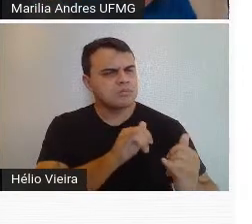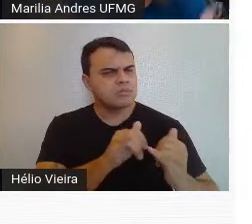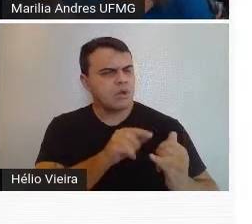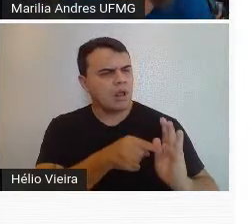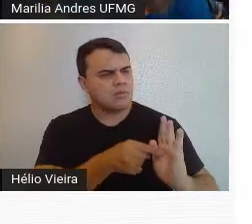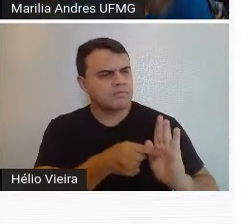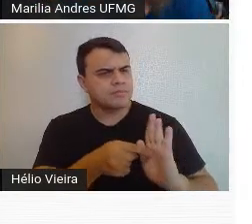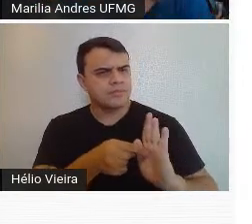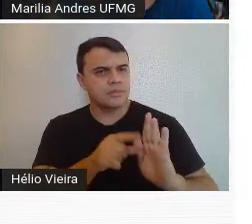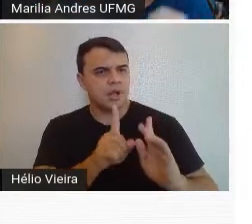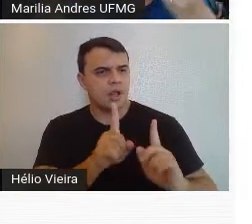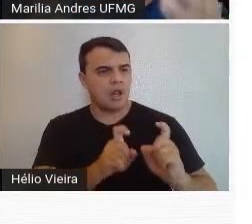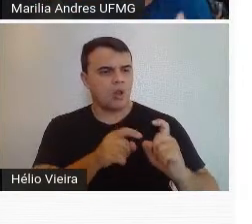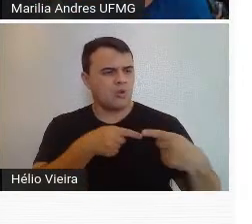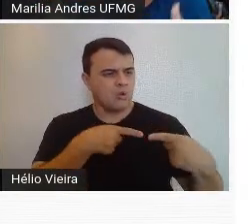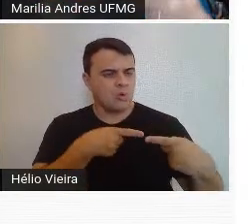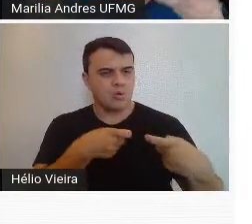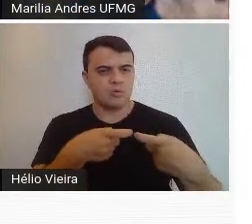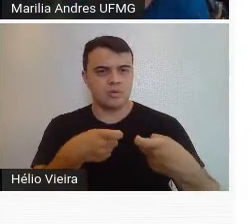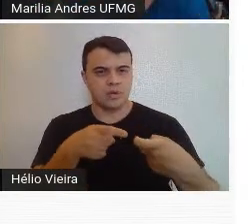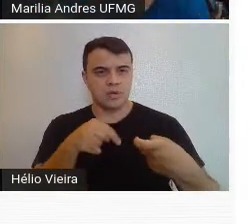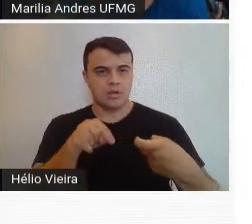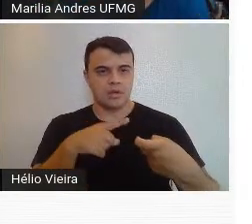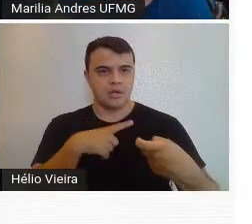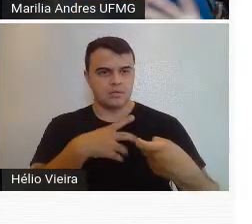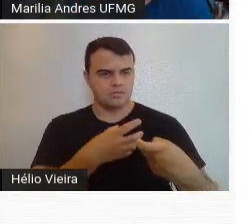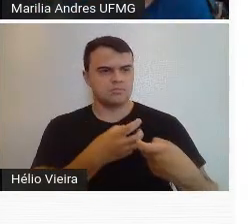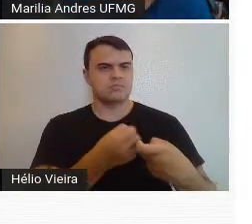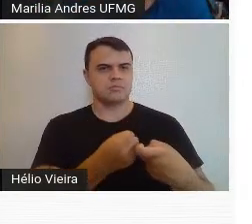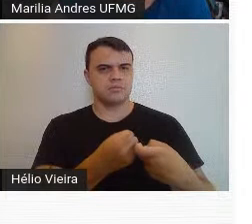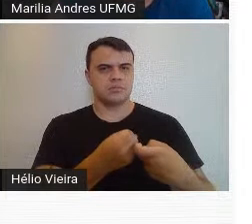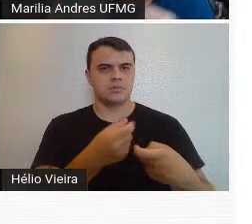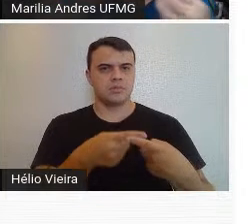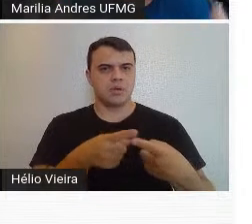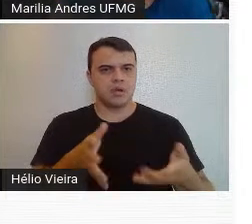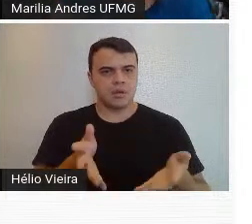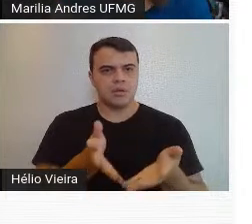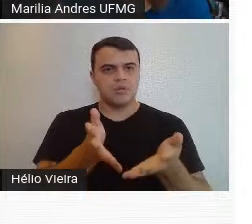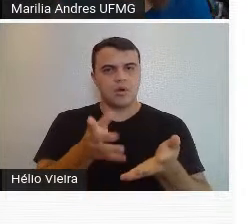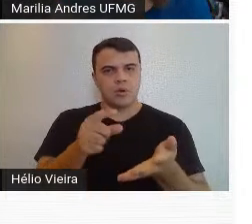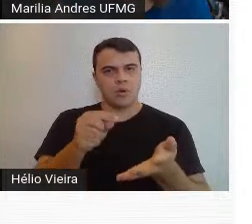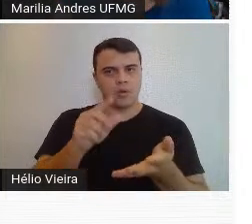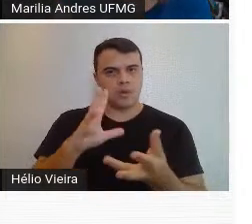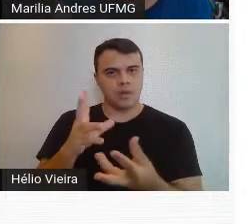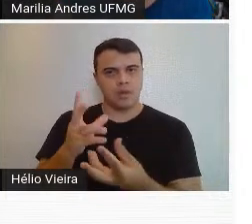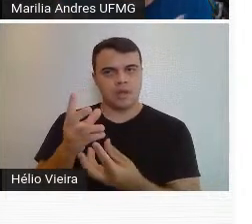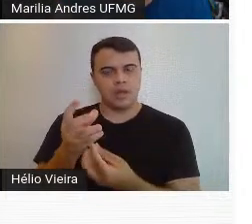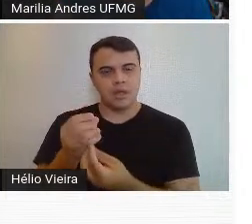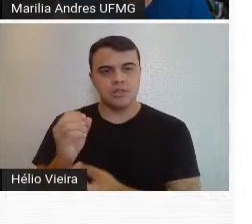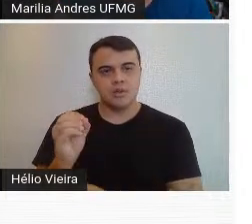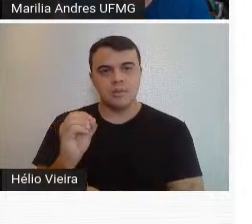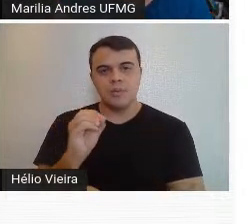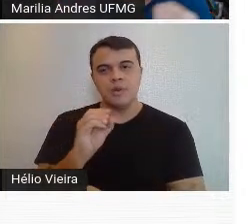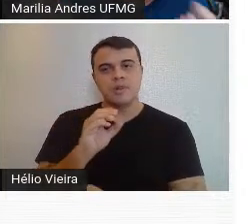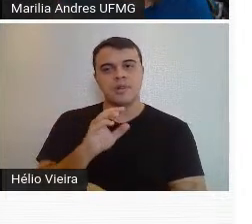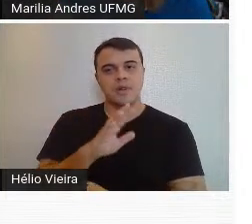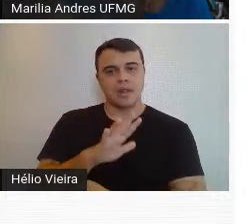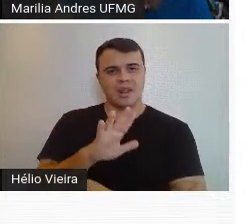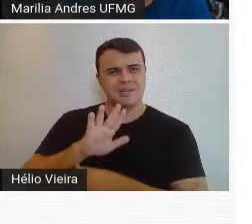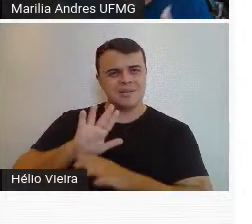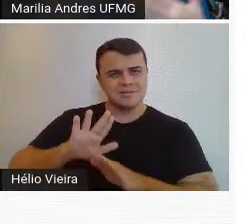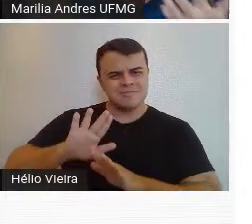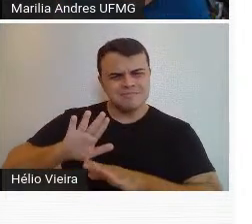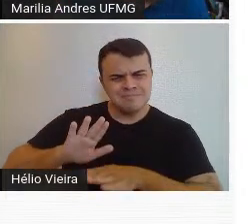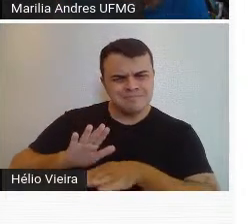lutar, enfim, tomar a posição em prol da arte moderna. E no final ele fala, mais que